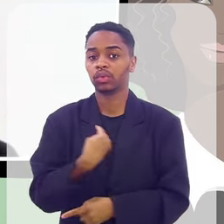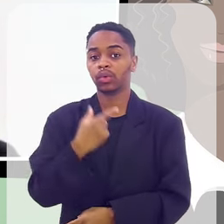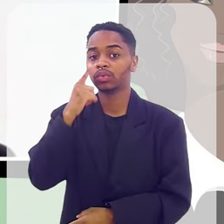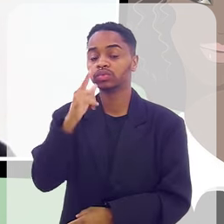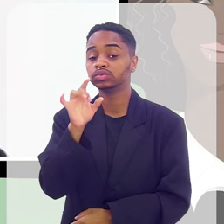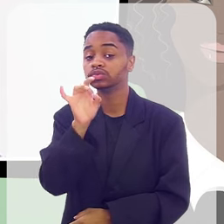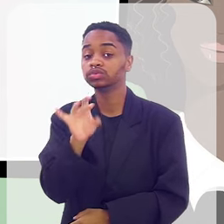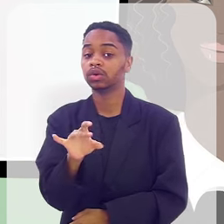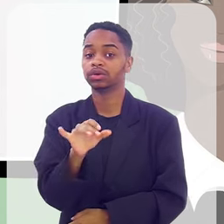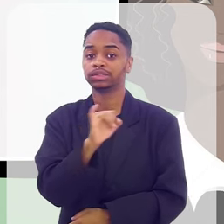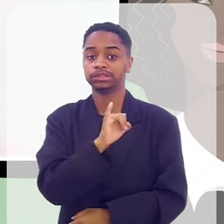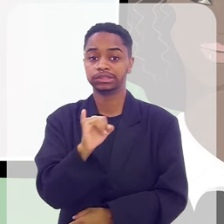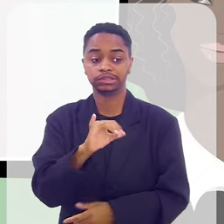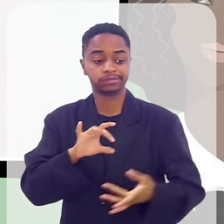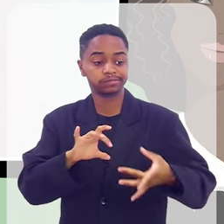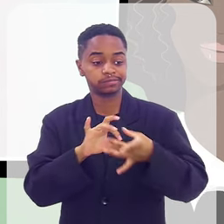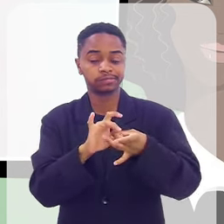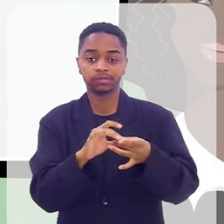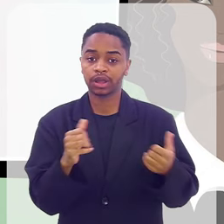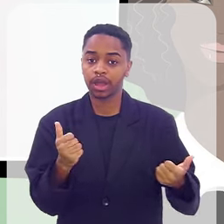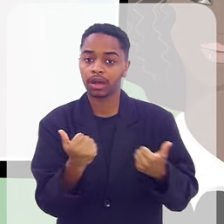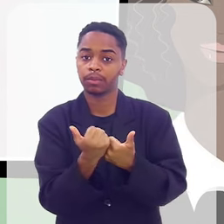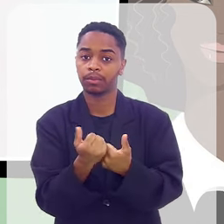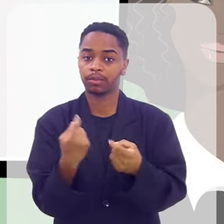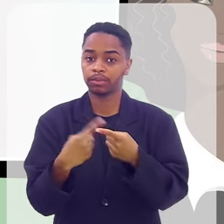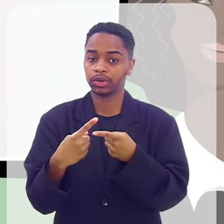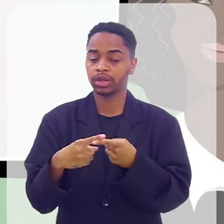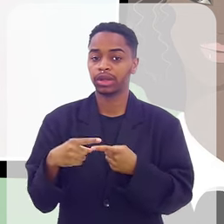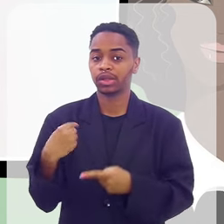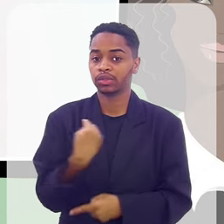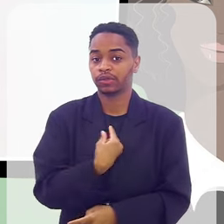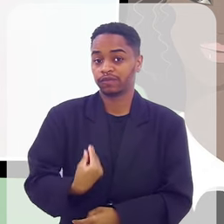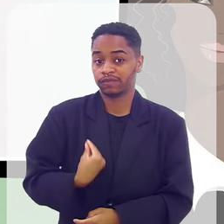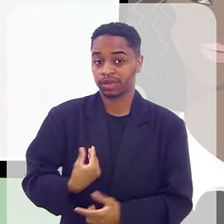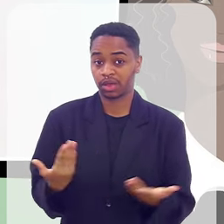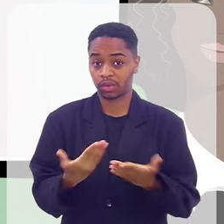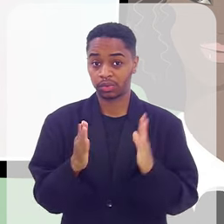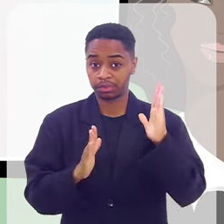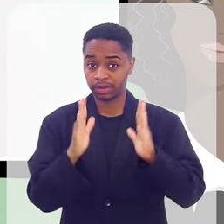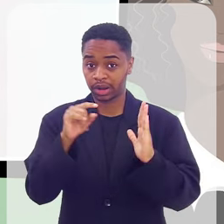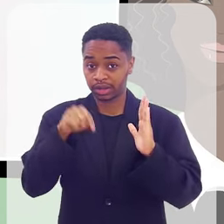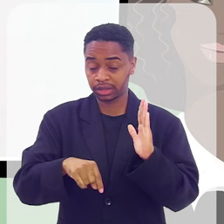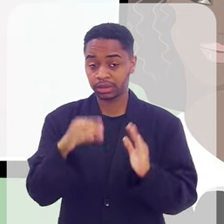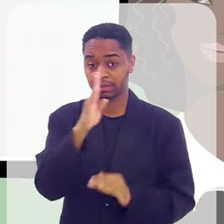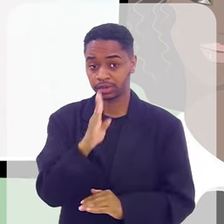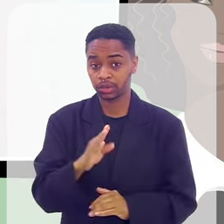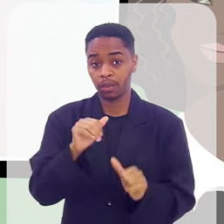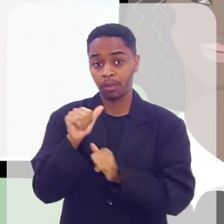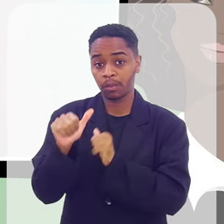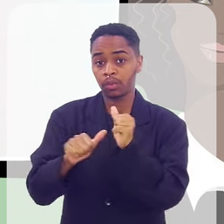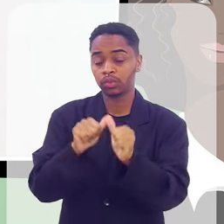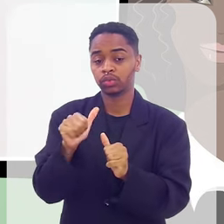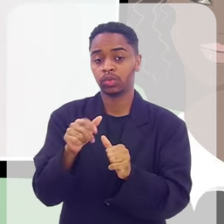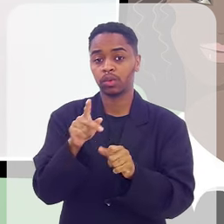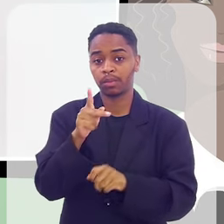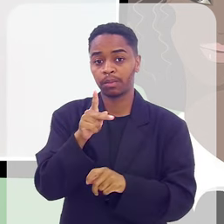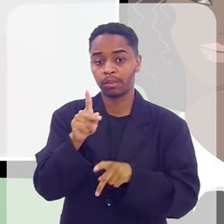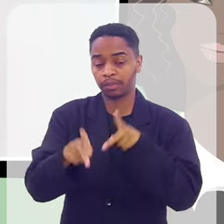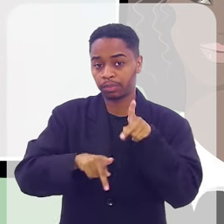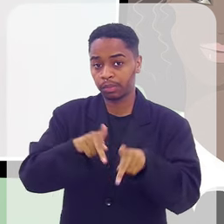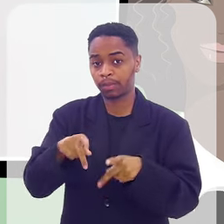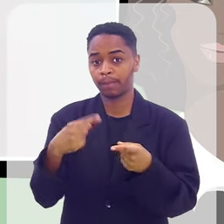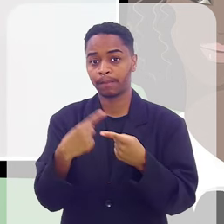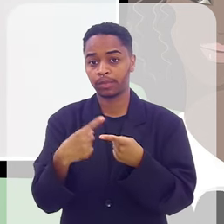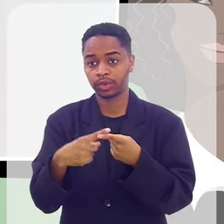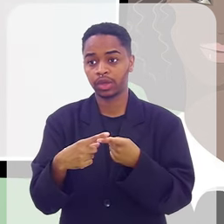só consegue com todas essas mãos dadas. Nós estamos vivendo uma realidade no Brasil que é uma inversão da pirâmide populacional, nós